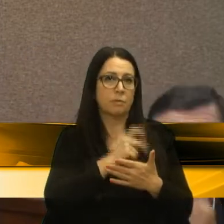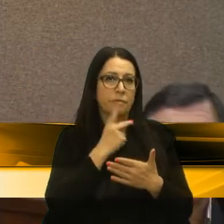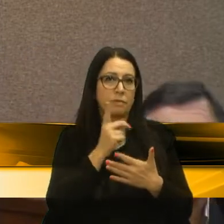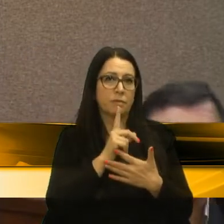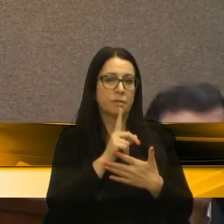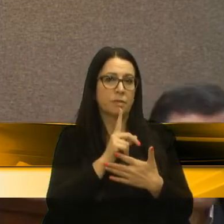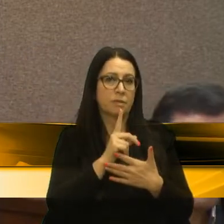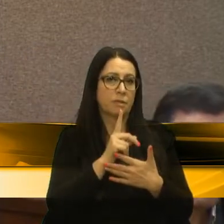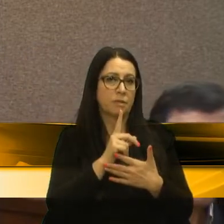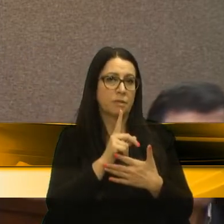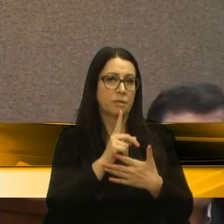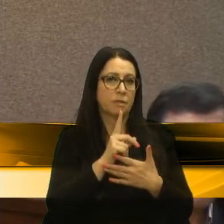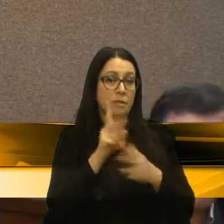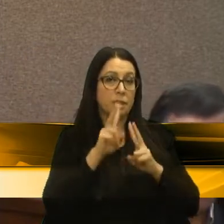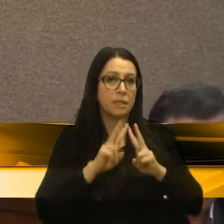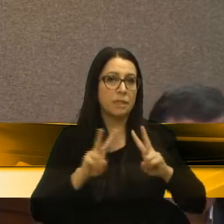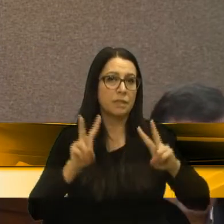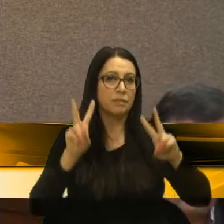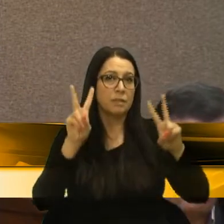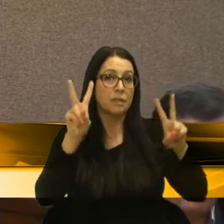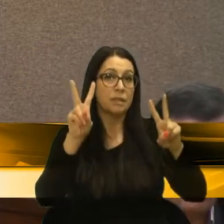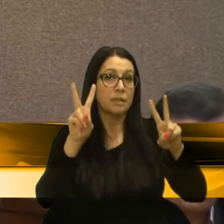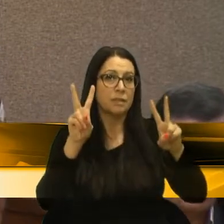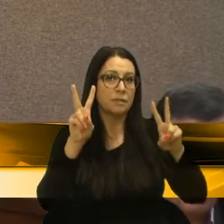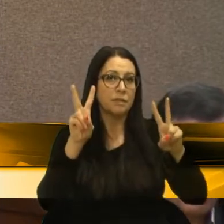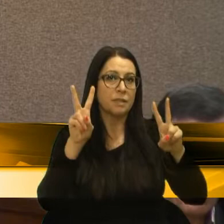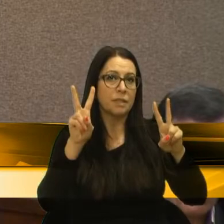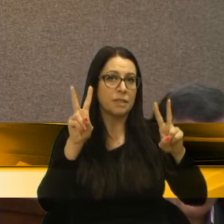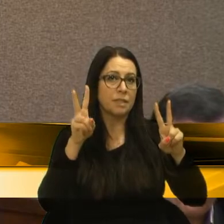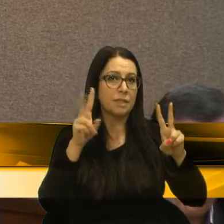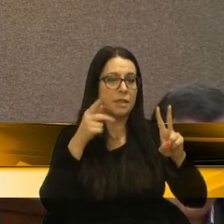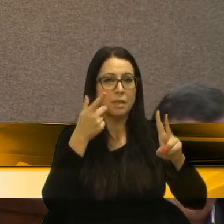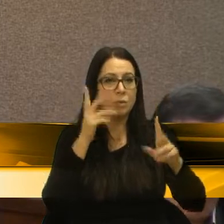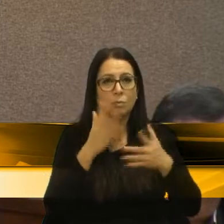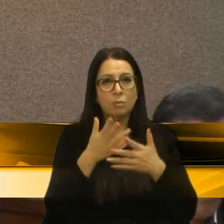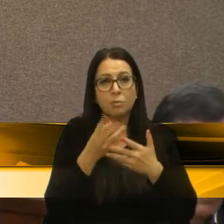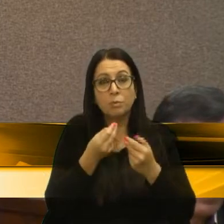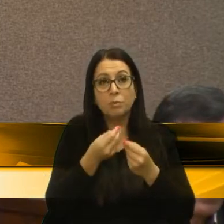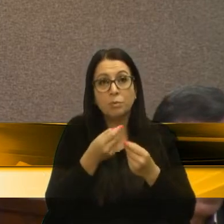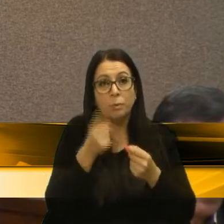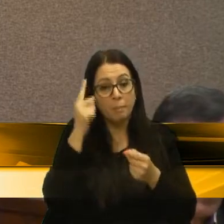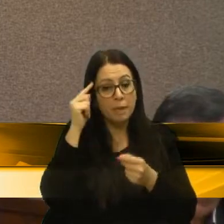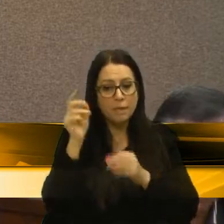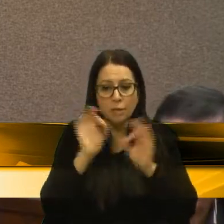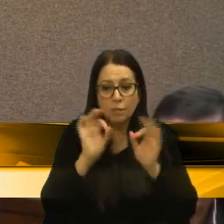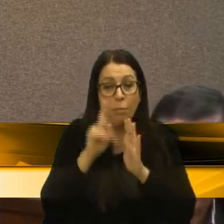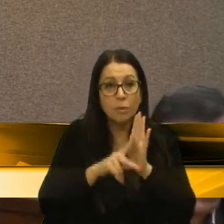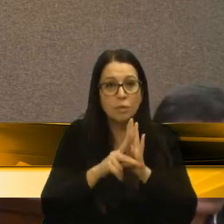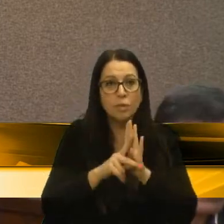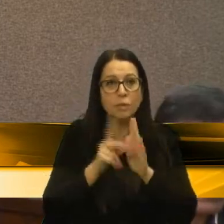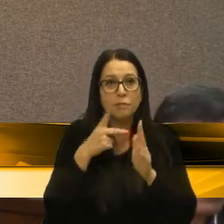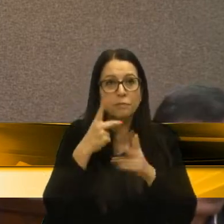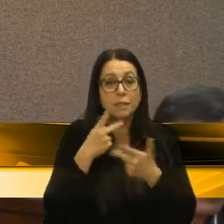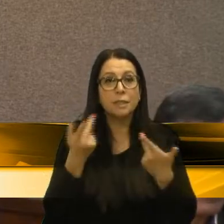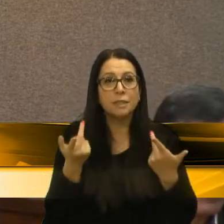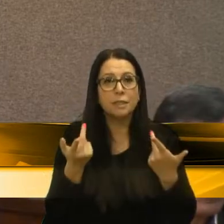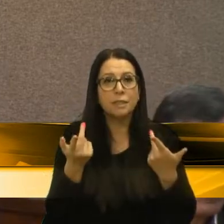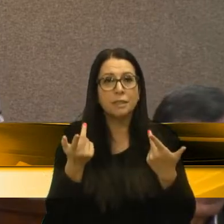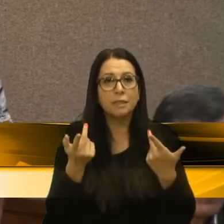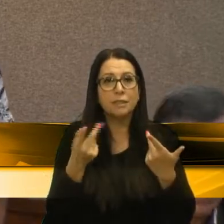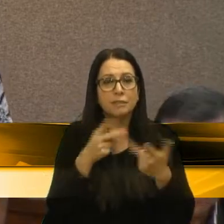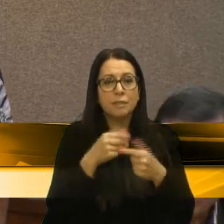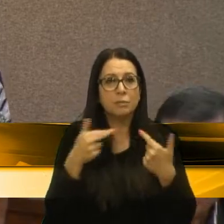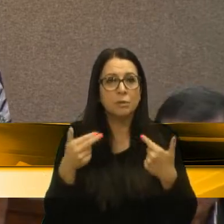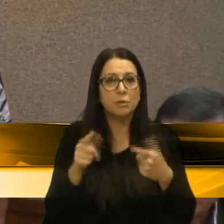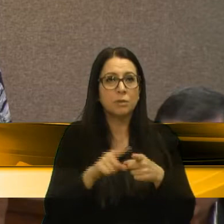em visão, é visão curta, muitas vezes. Quando você quer botar um projeto, falar, fazer algo,